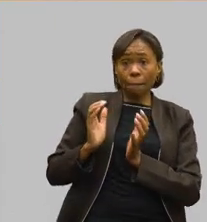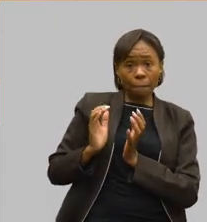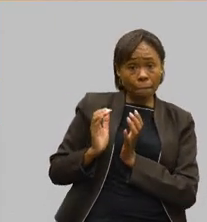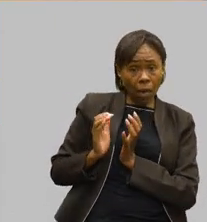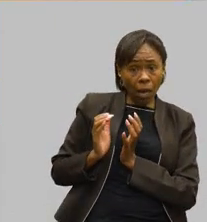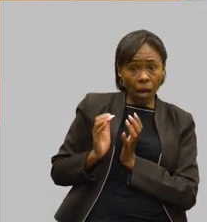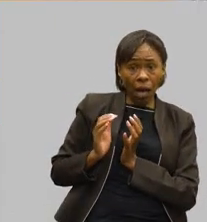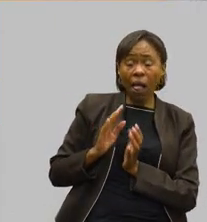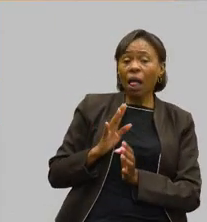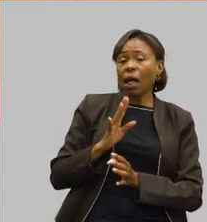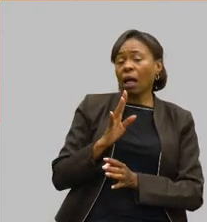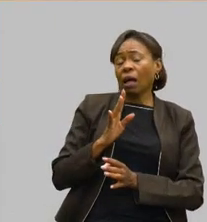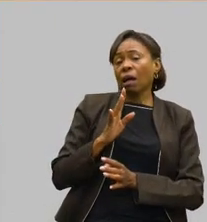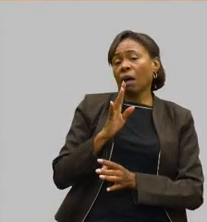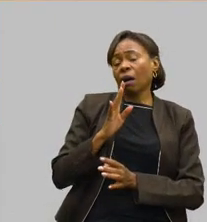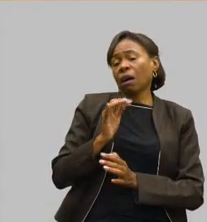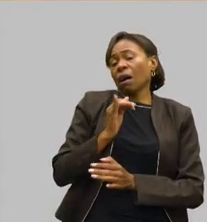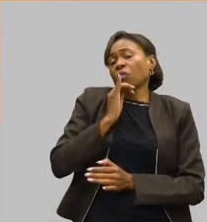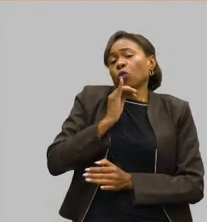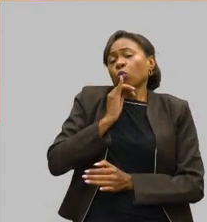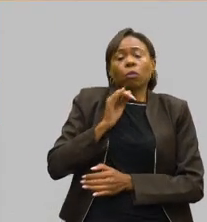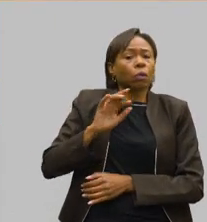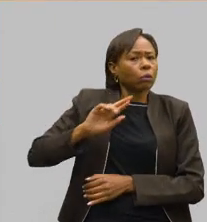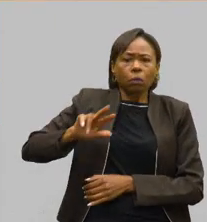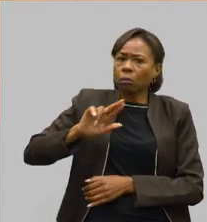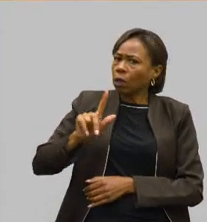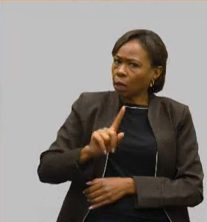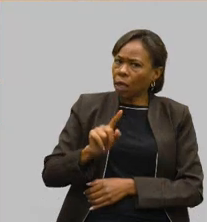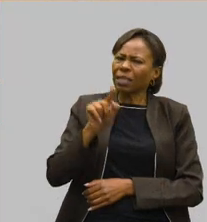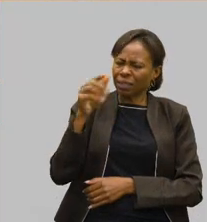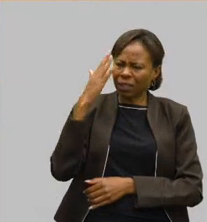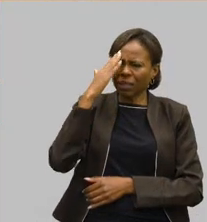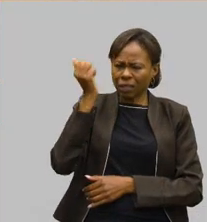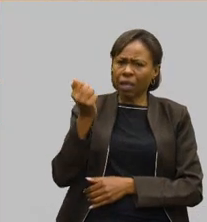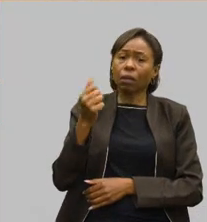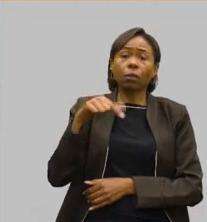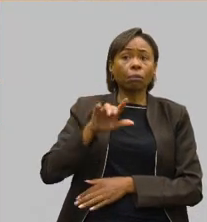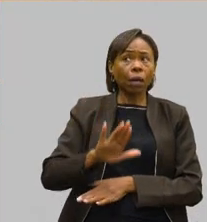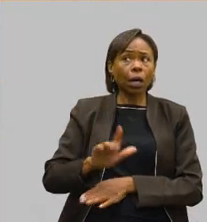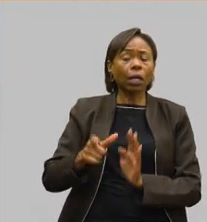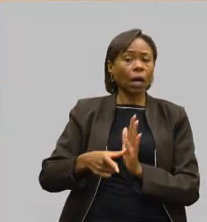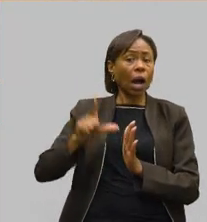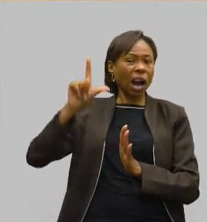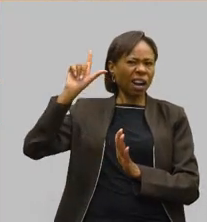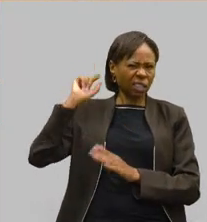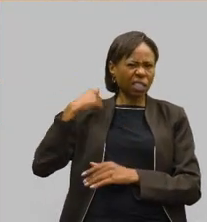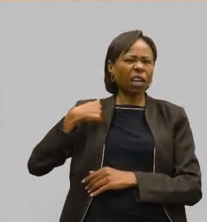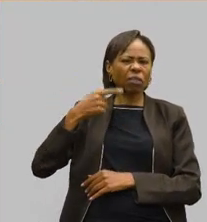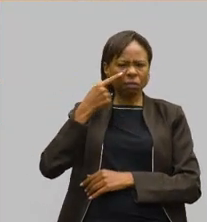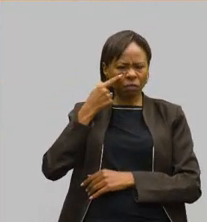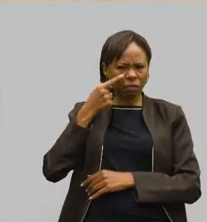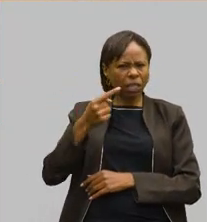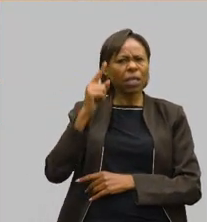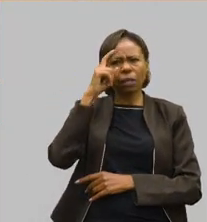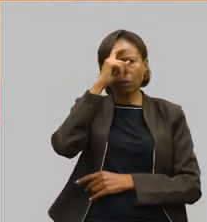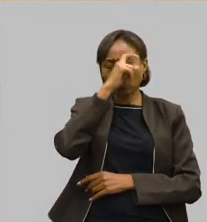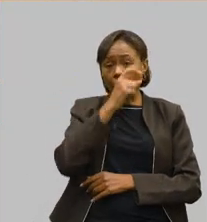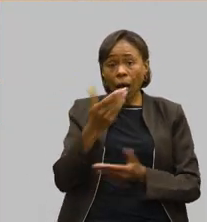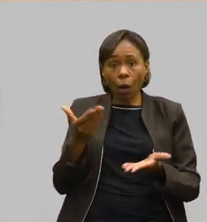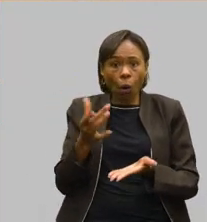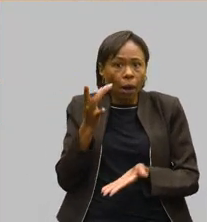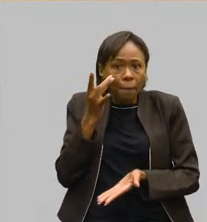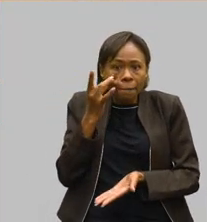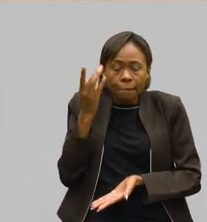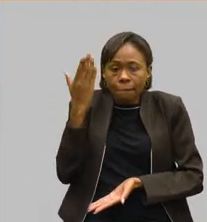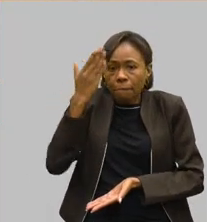enfeite. E a gente vê essa dificuldade, eu já tinha visto anteriormente, mesmo antes de estar aqui na Assembleia, agora estou sentindo na pele, fico